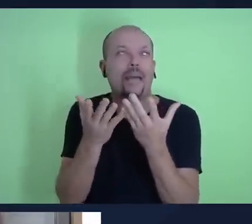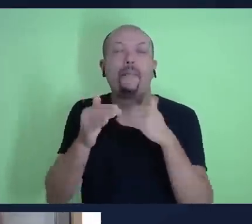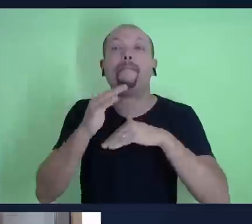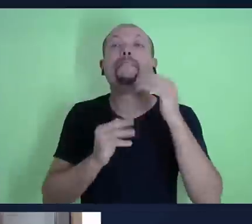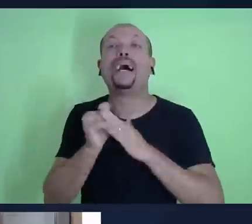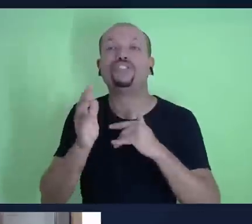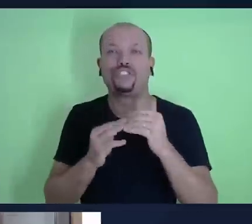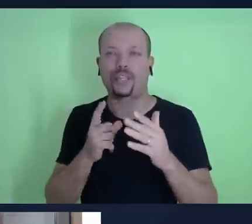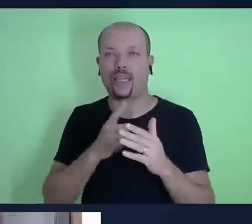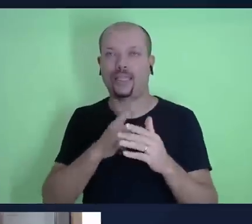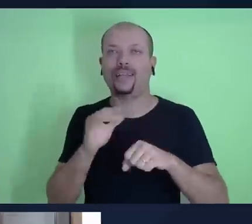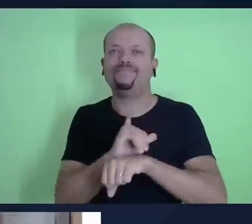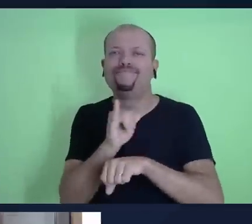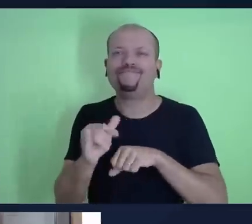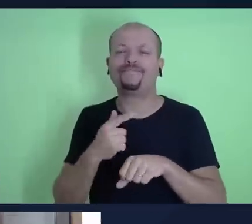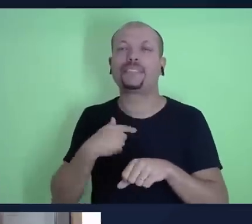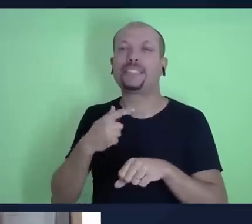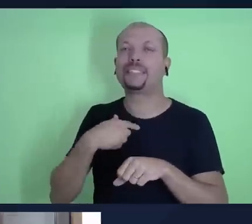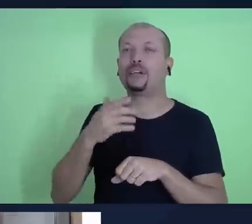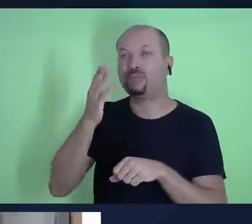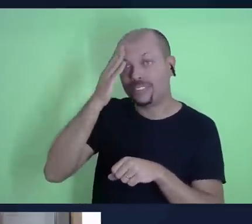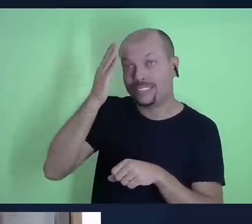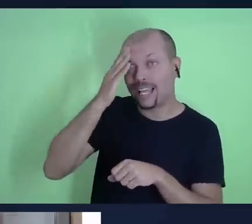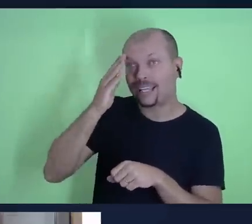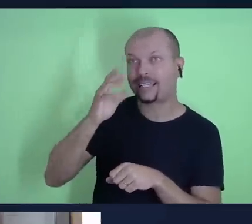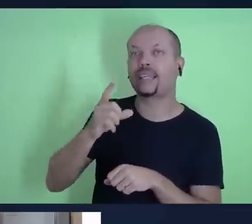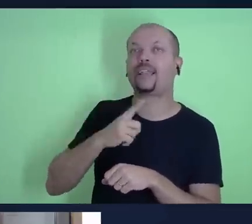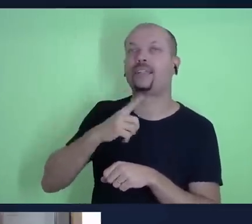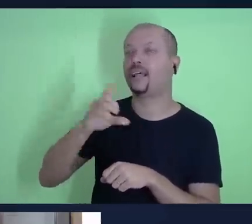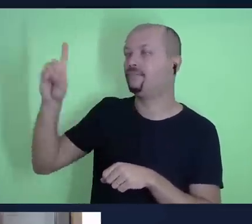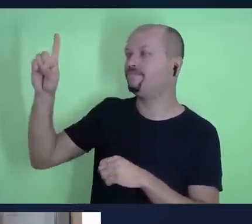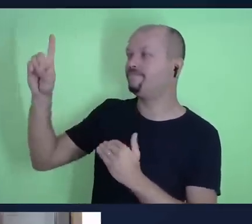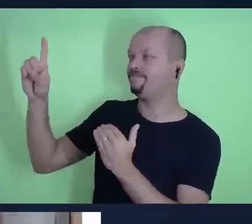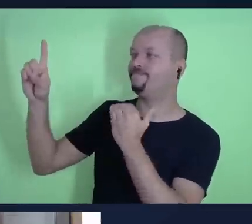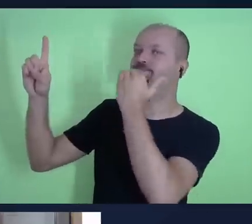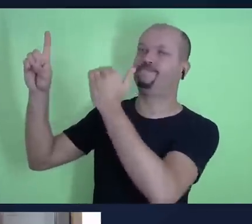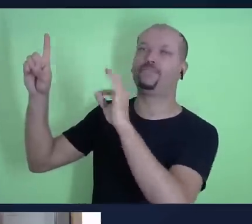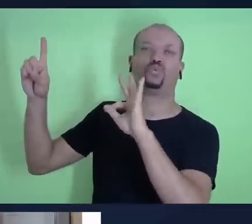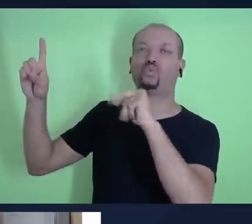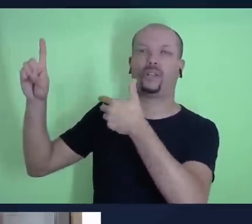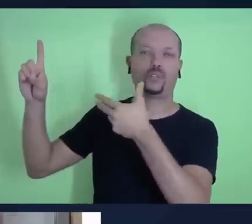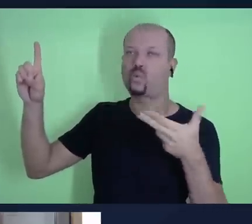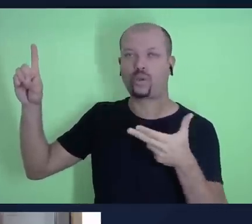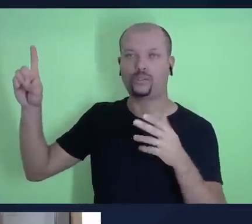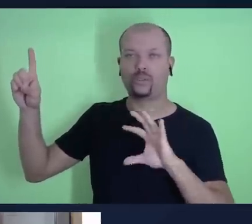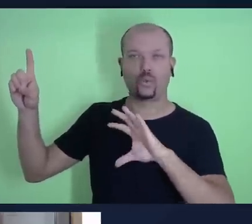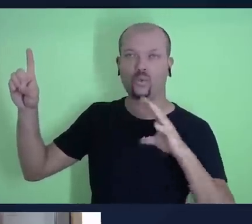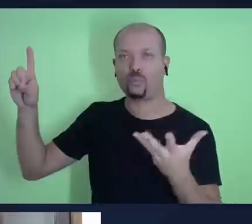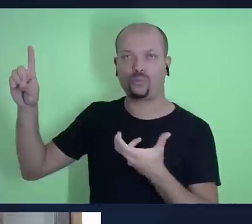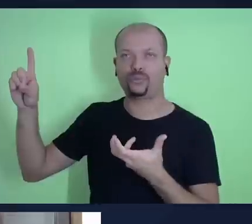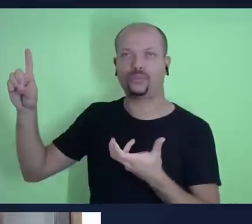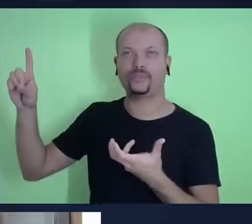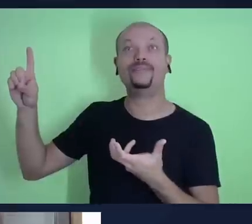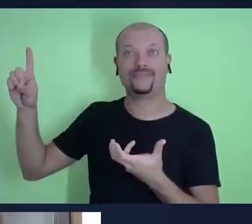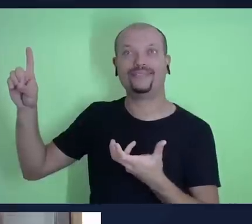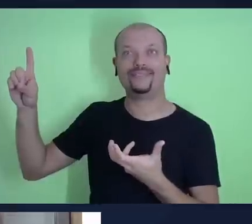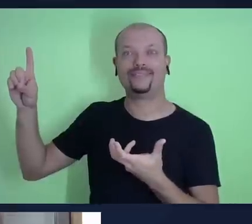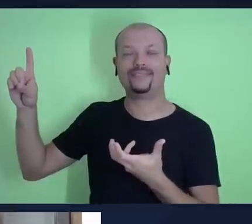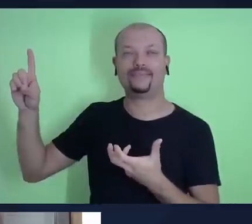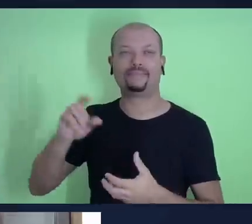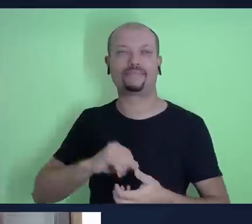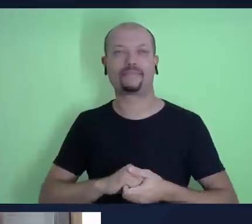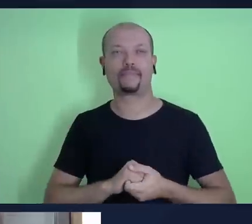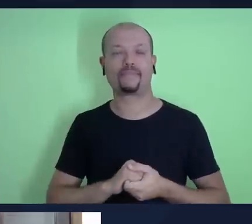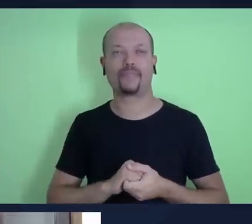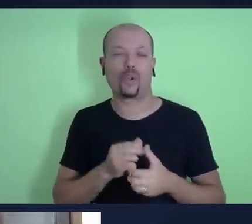de que eu reconheço que existe um Deus soberano sobre todas as coisas, certo? Uma coisa é eu